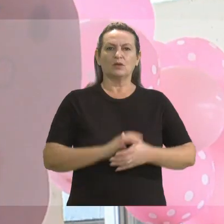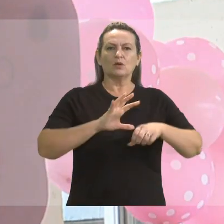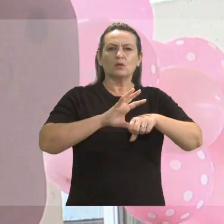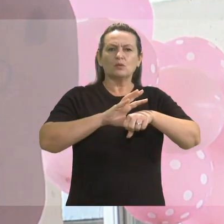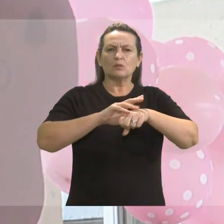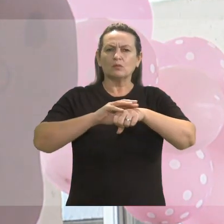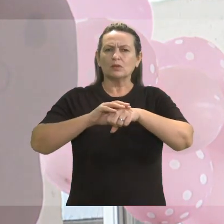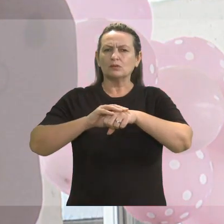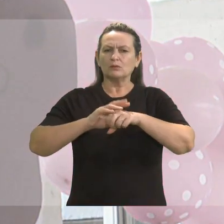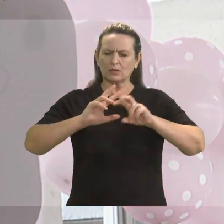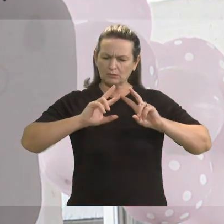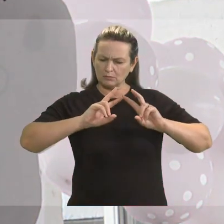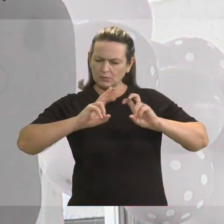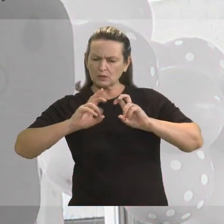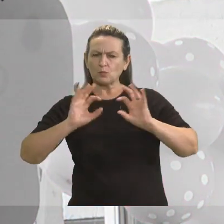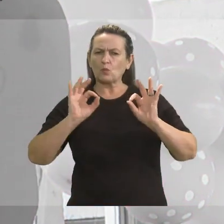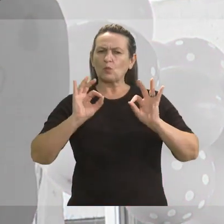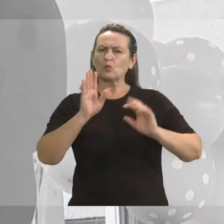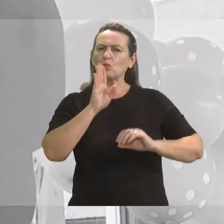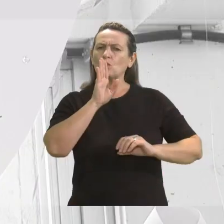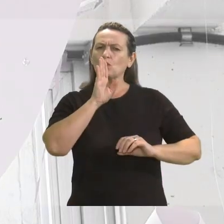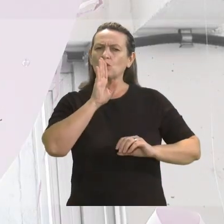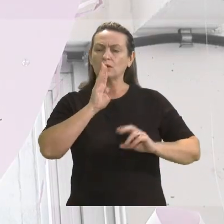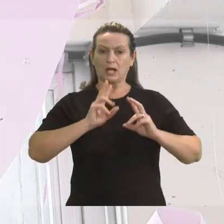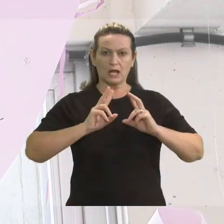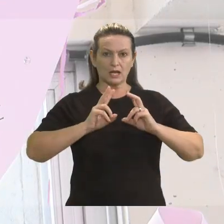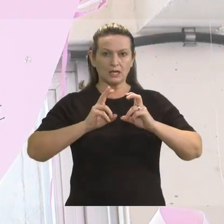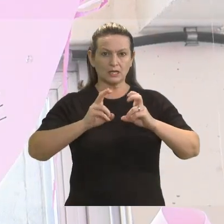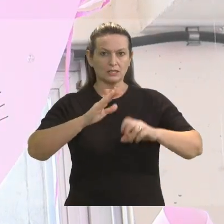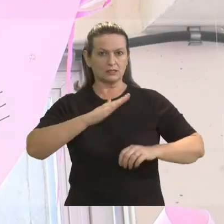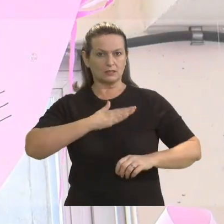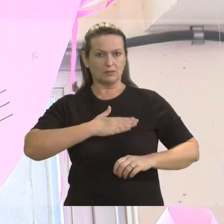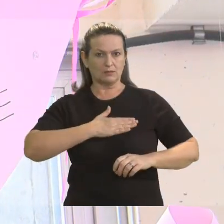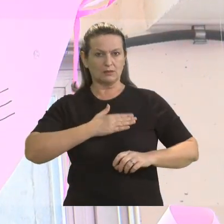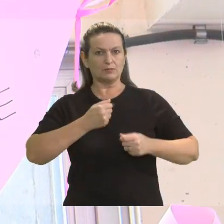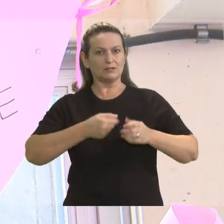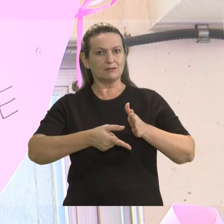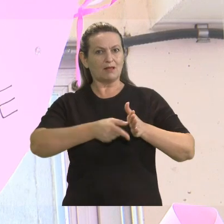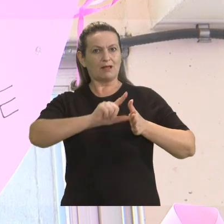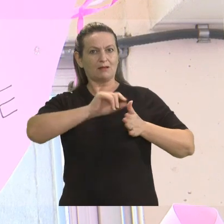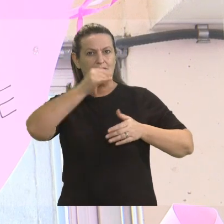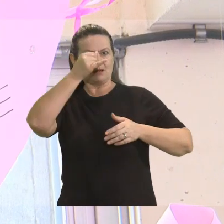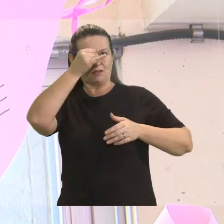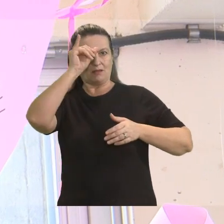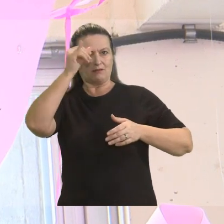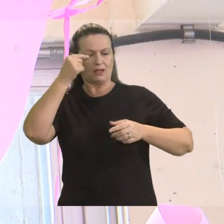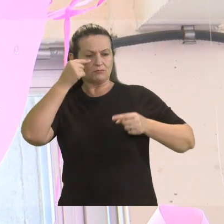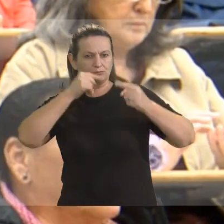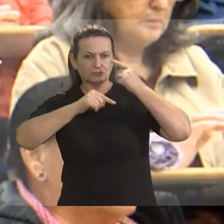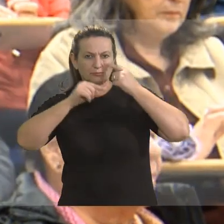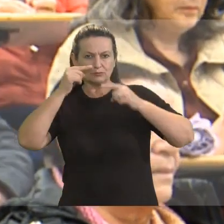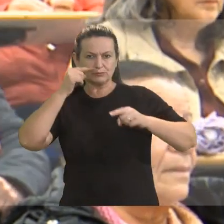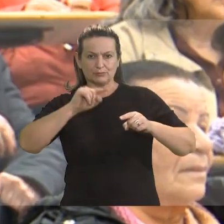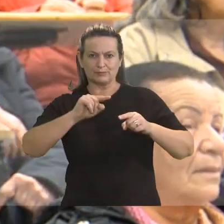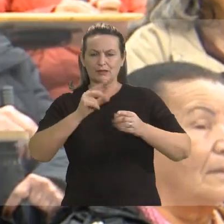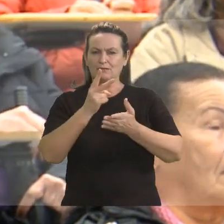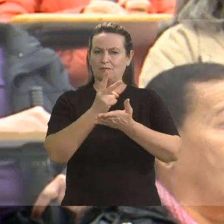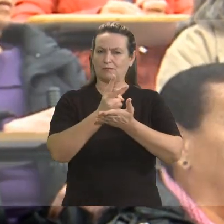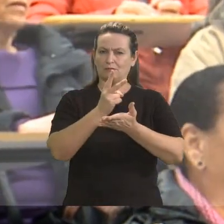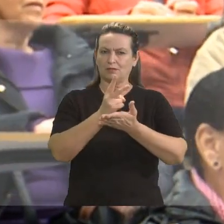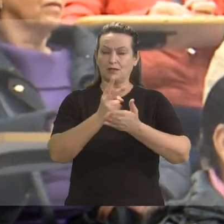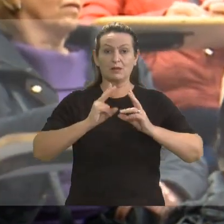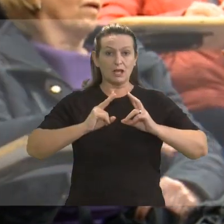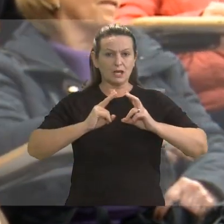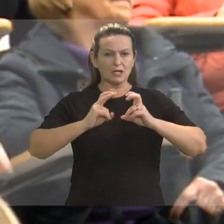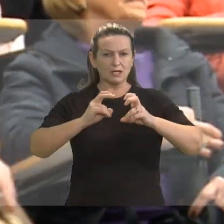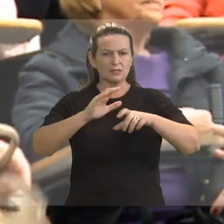Uma doença silenciosa e letal. O câncer de mama necessita de prevenção e cuidados constantes. Ele é um dos